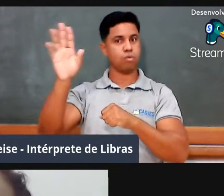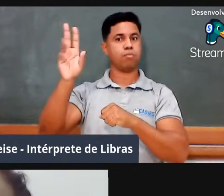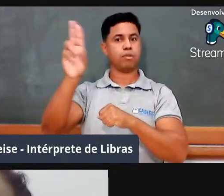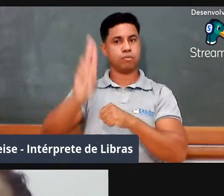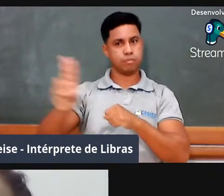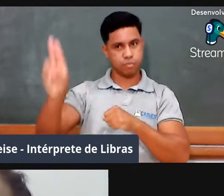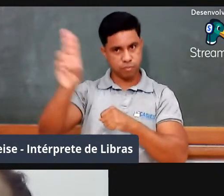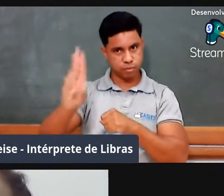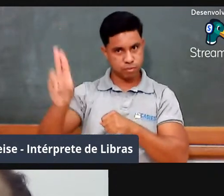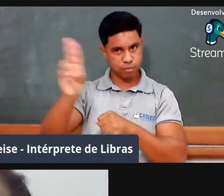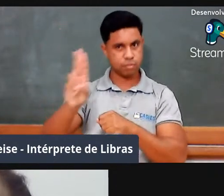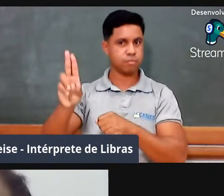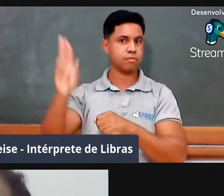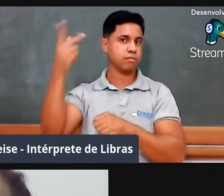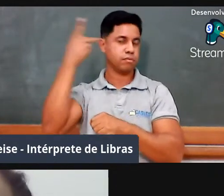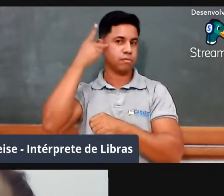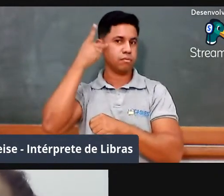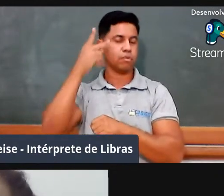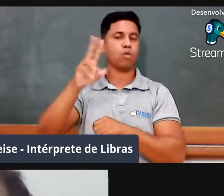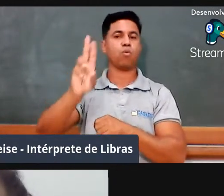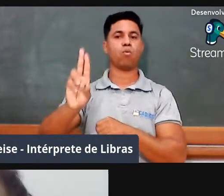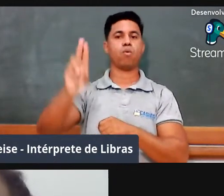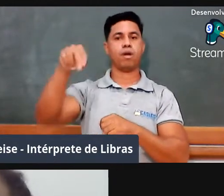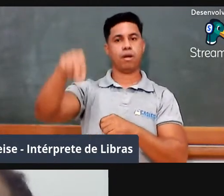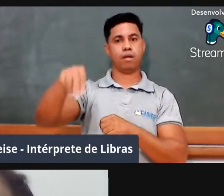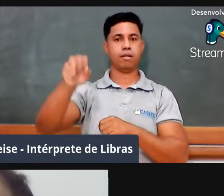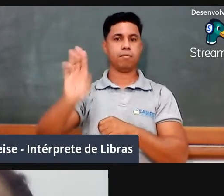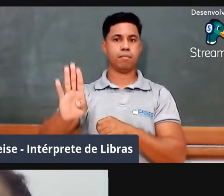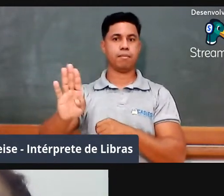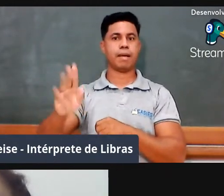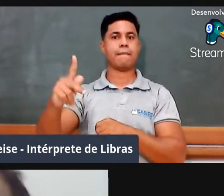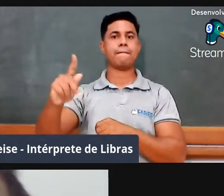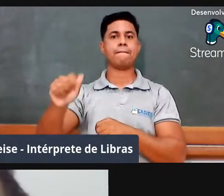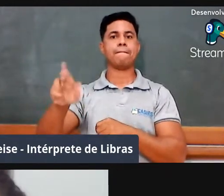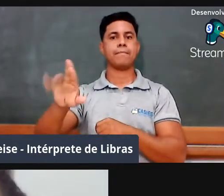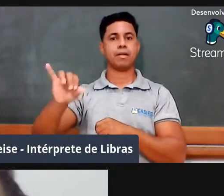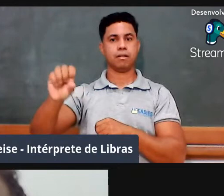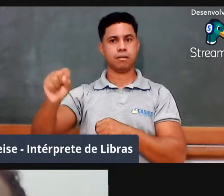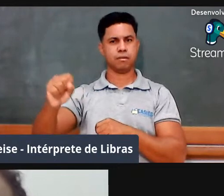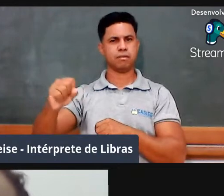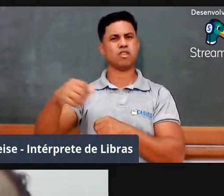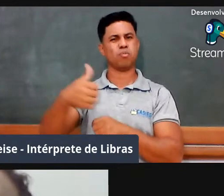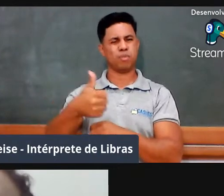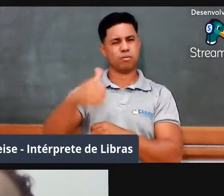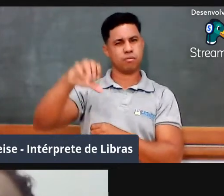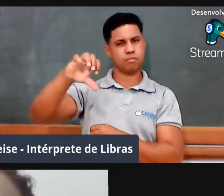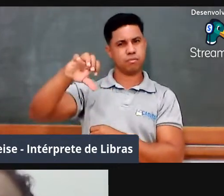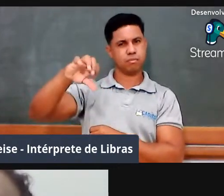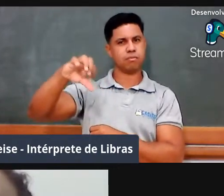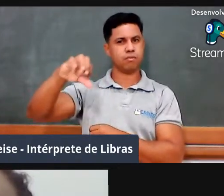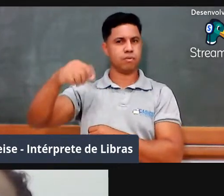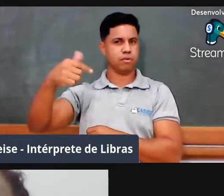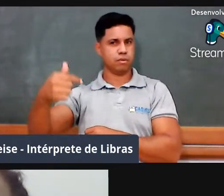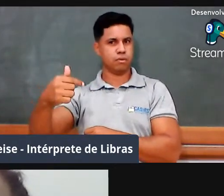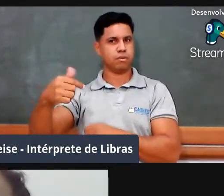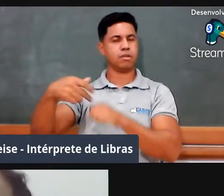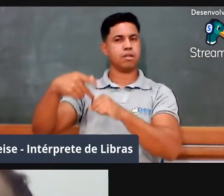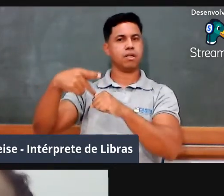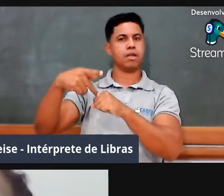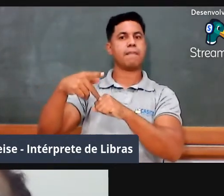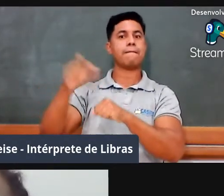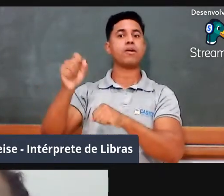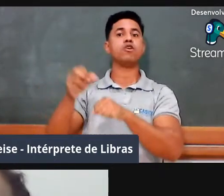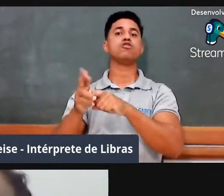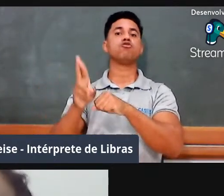INRP, Paris, 1997. É pós-doutor pela Pontifícia Universidade